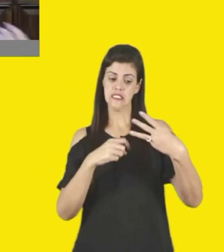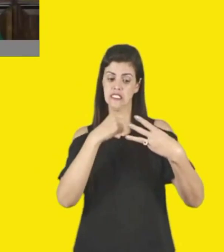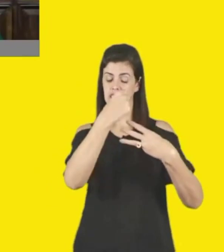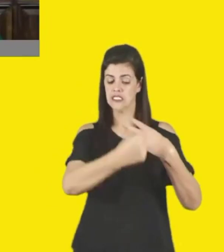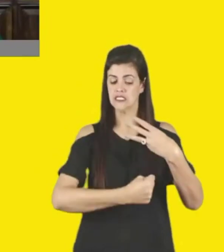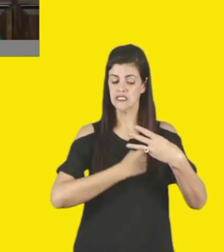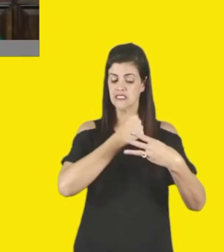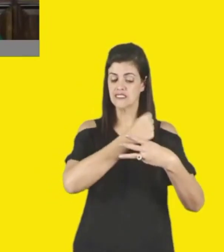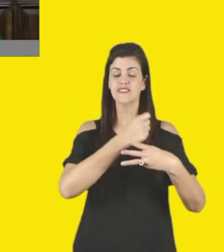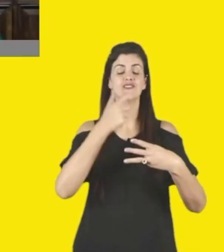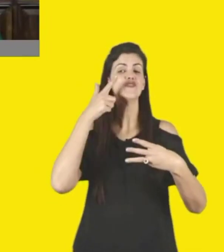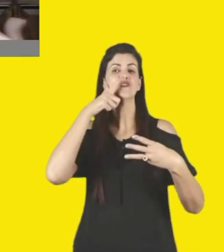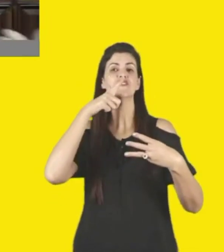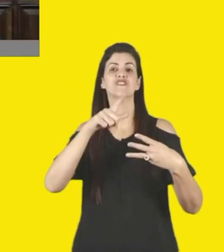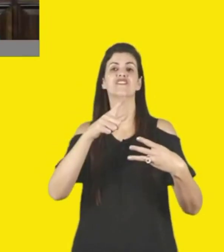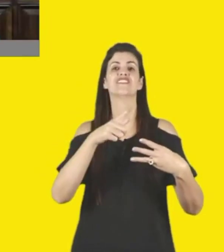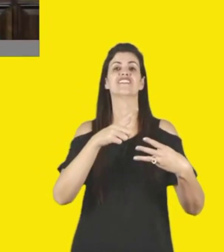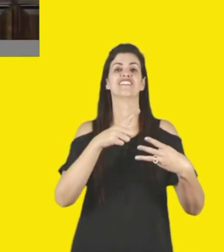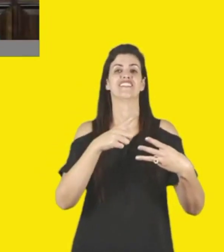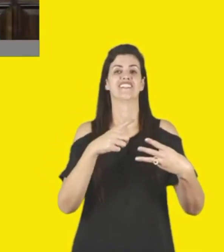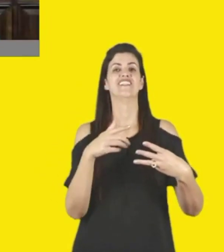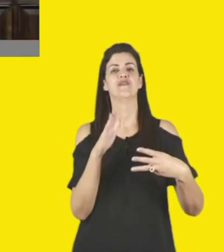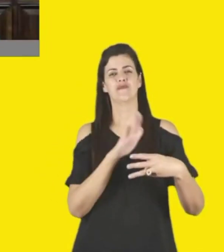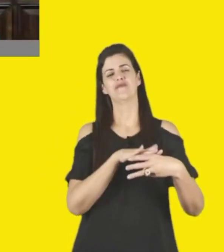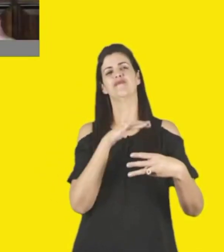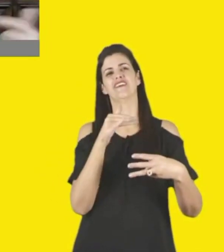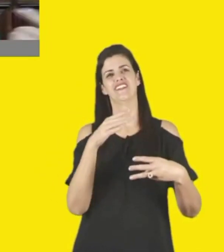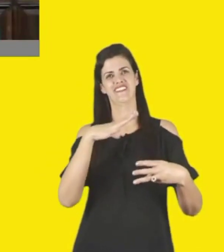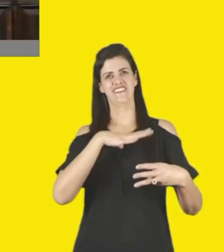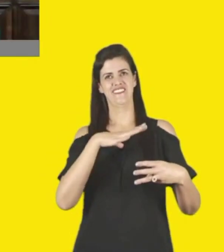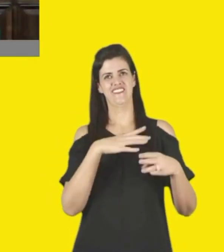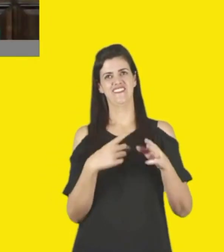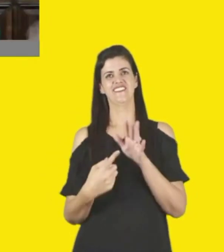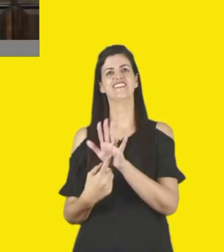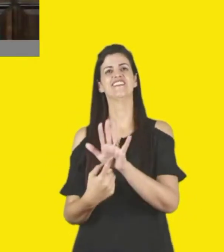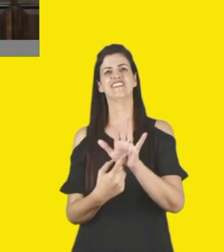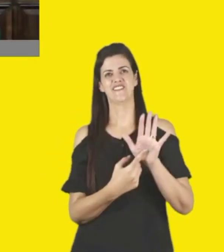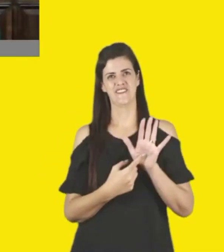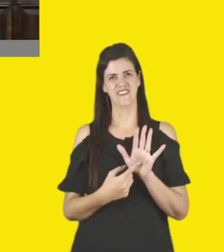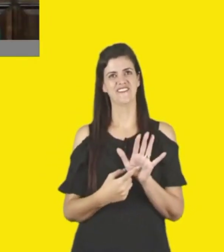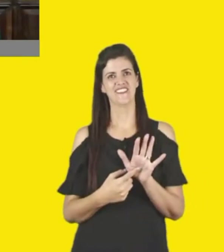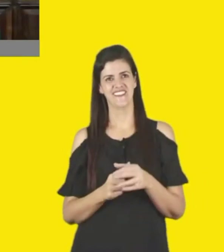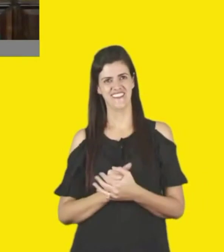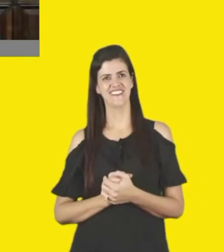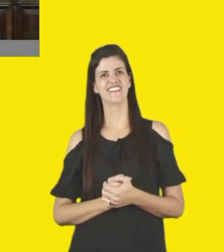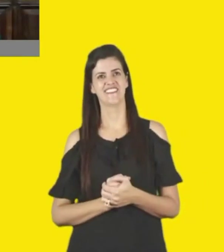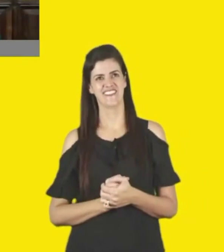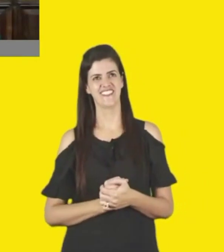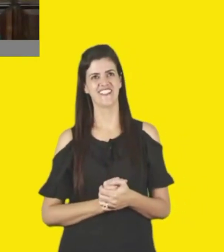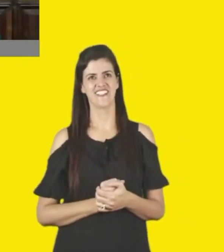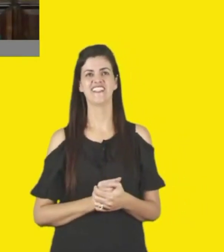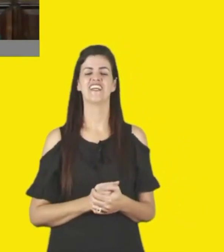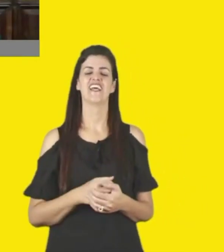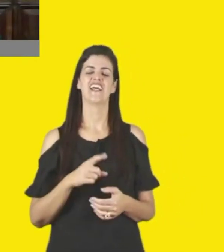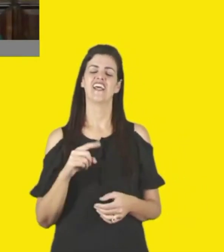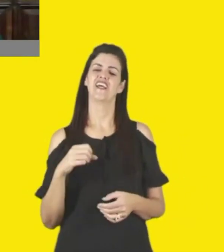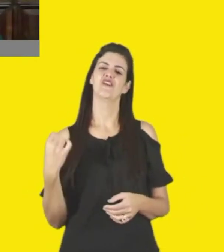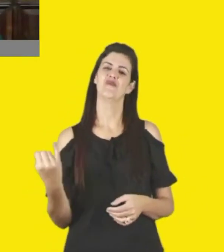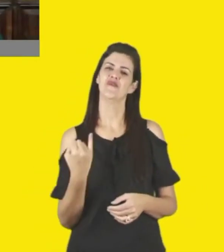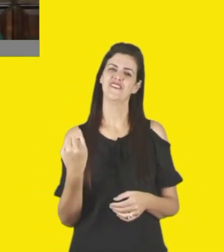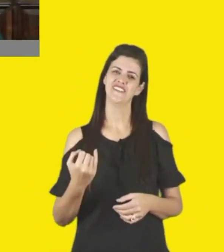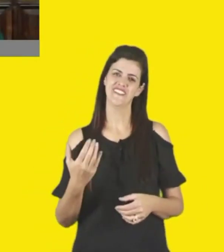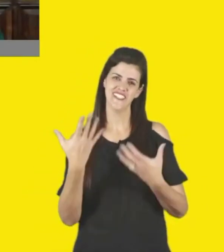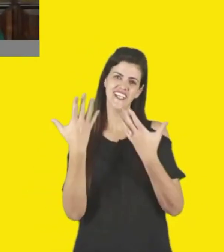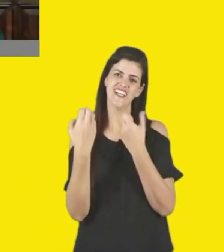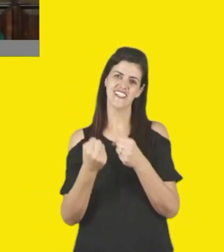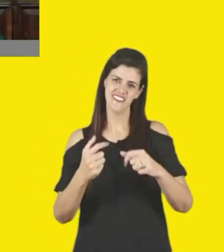né, esse ano foi 123, ano que vem é 200, depois 300, né, porque senão, também, o ano que vem já